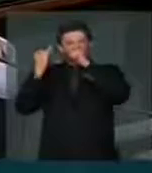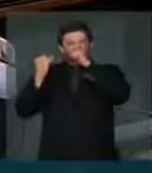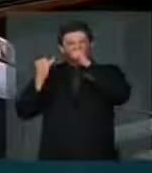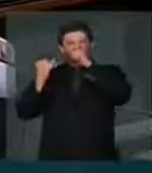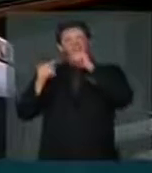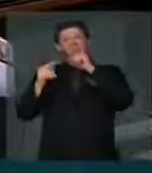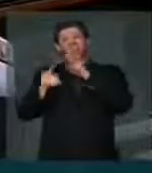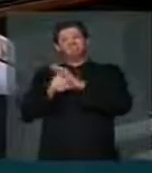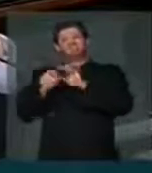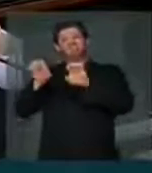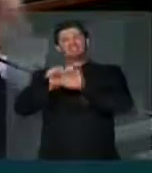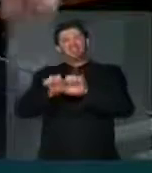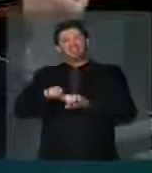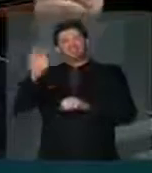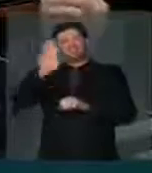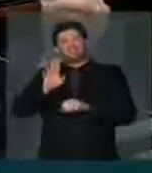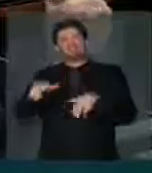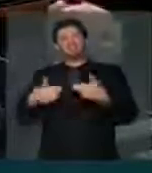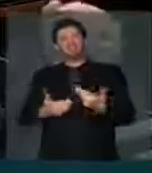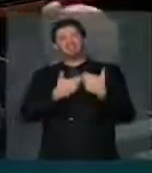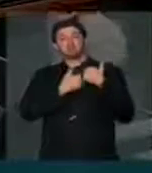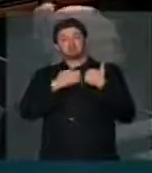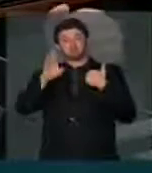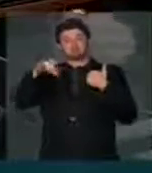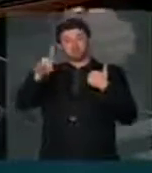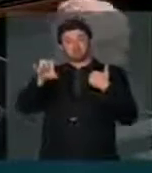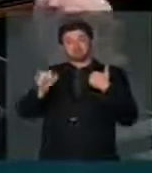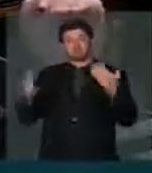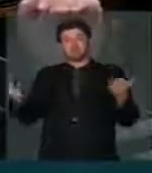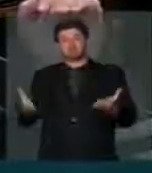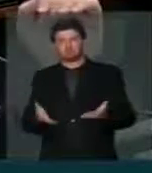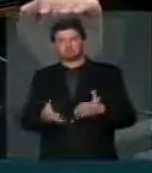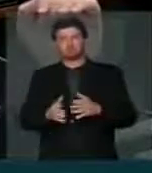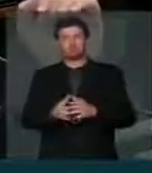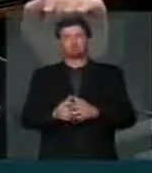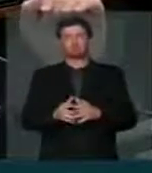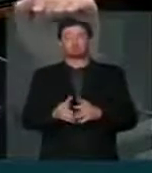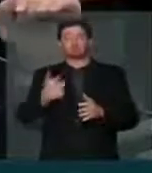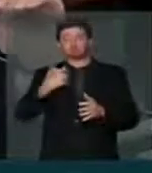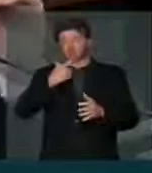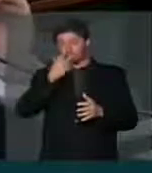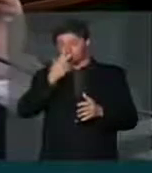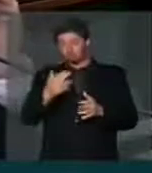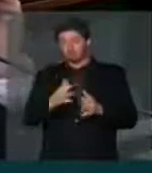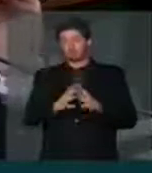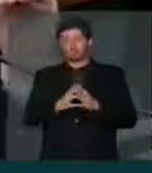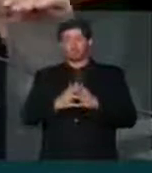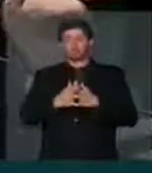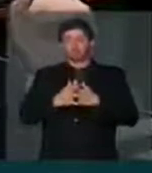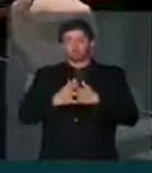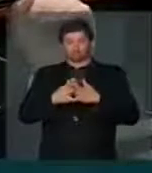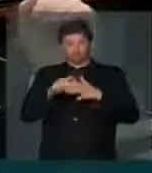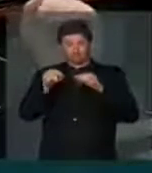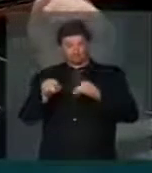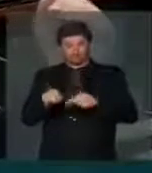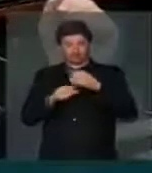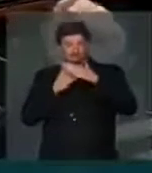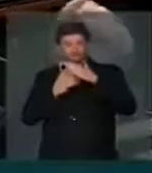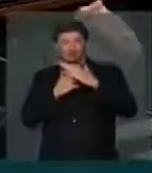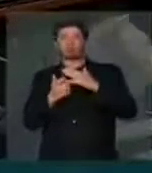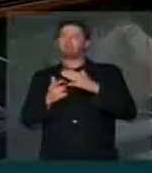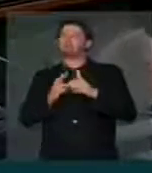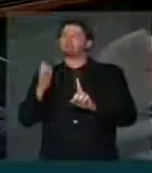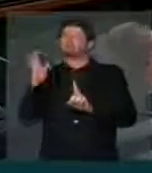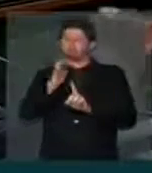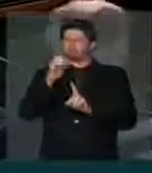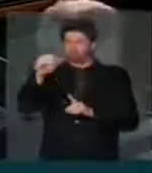Brasil e o papel do BNDES neste momento do Brasil. Entendo que essas empresas estão sendo